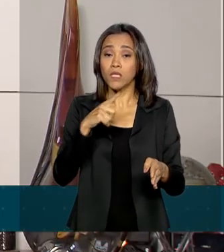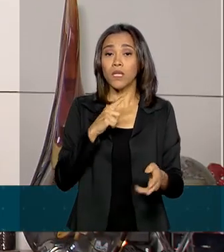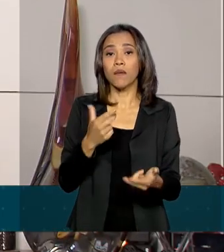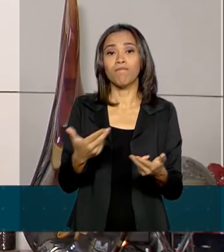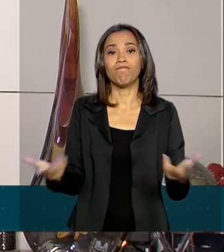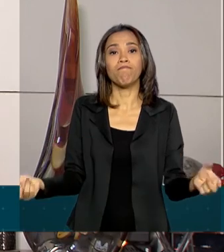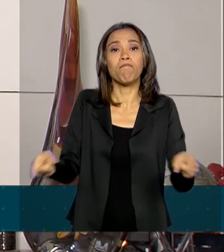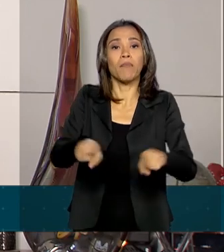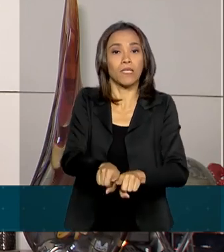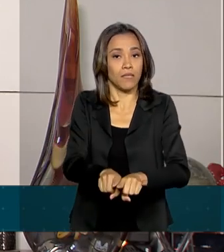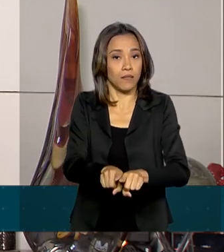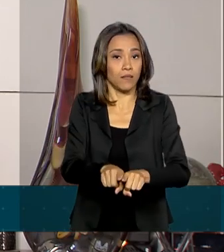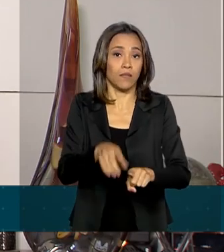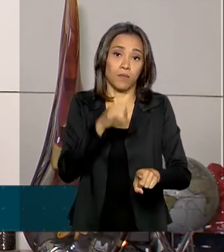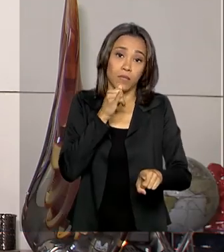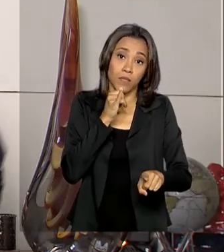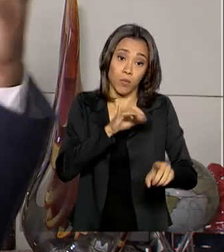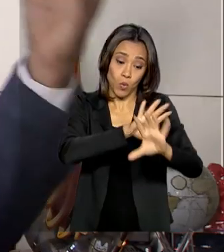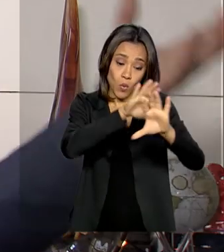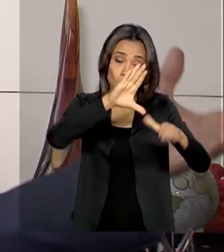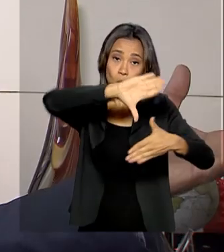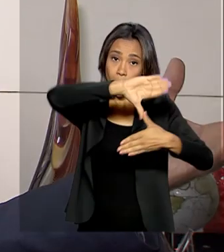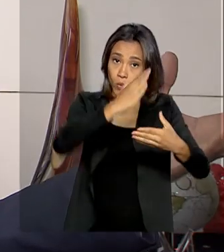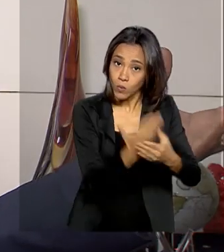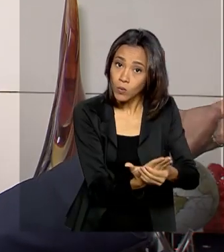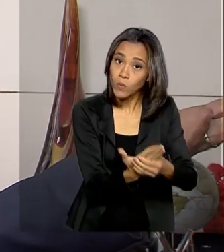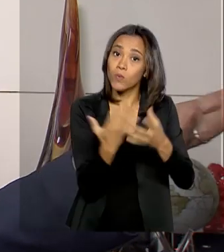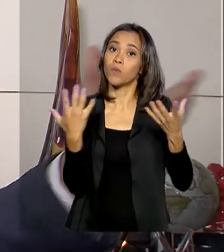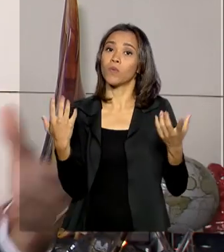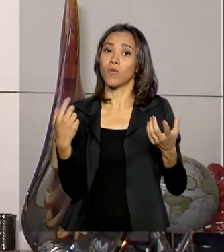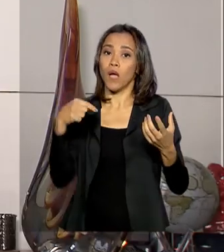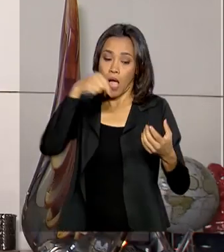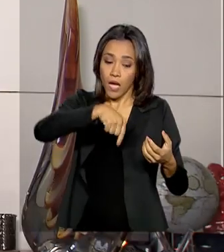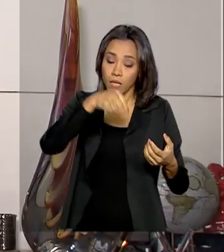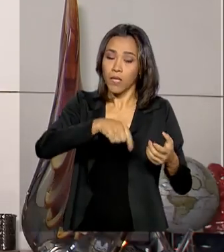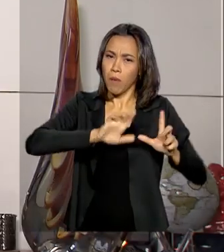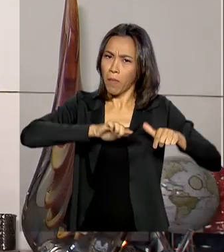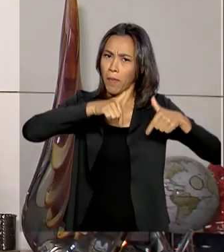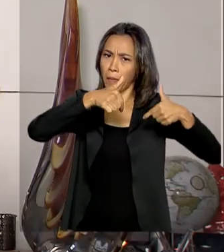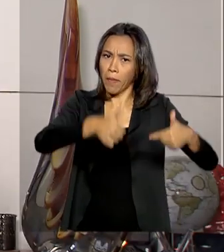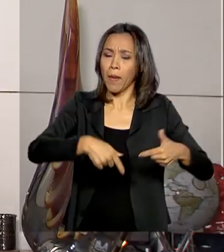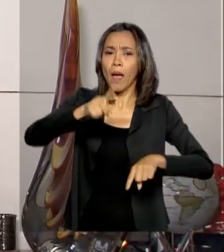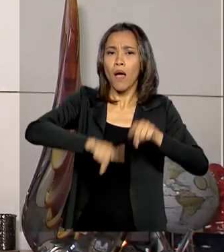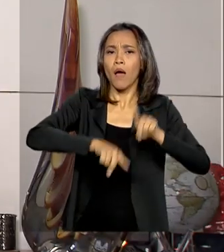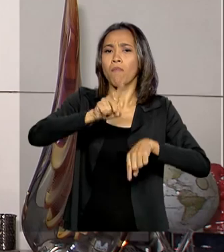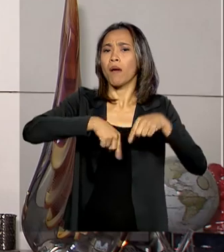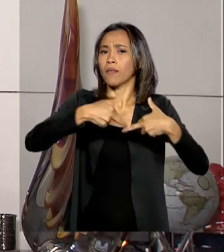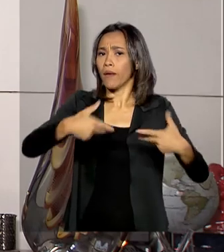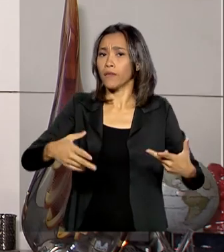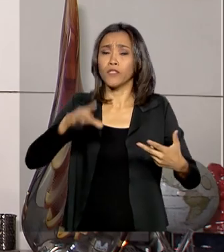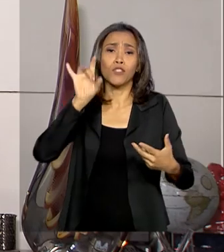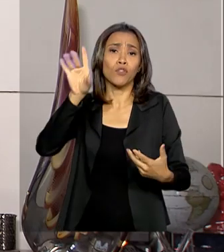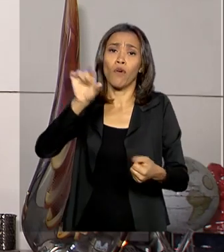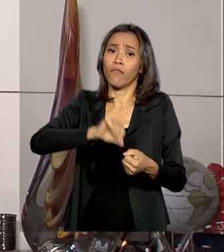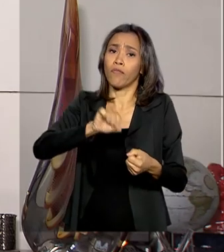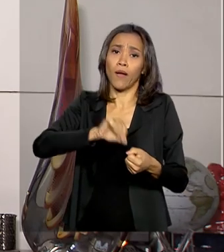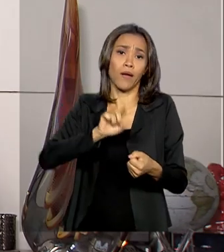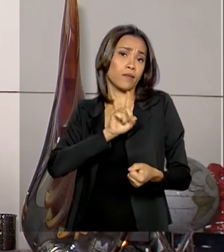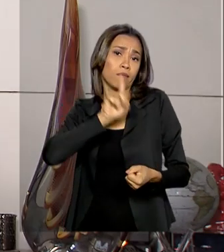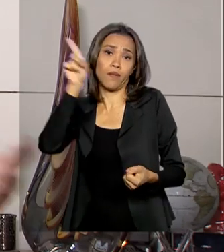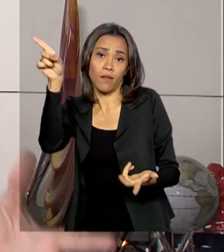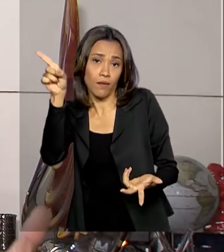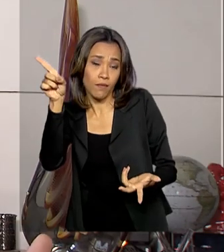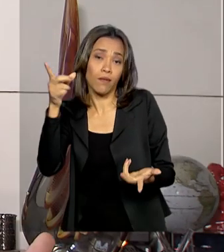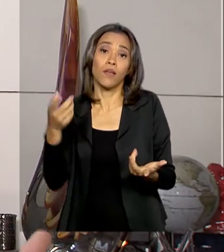produzir, por exemplo, para próprio Mercosul ou para avançar aqui dentro da América do Sul, produtos que podem ser fabricados uma parte lá